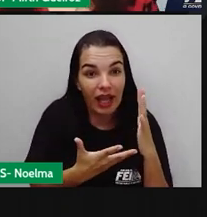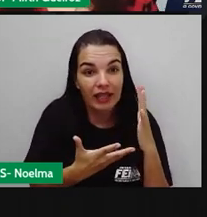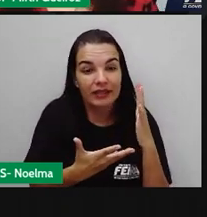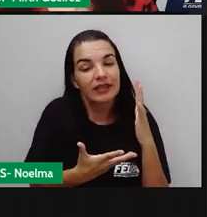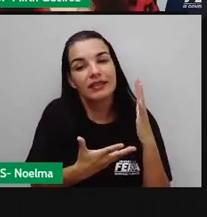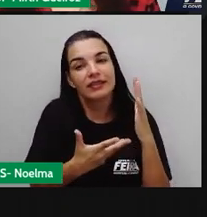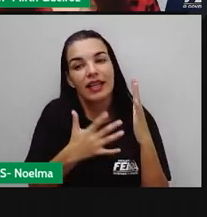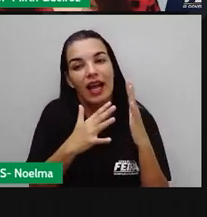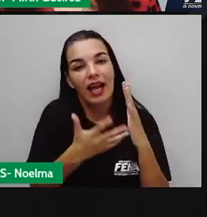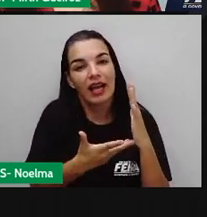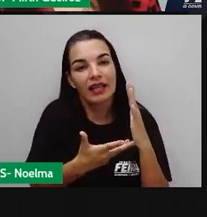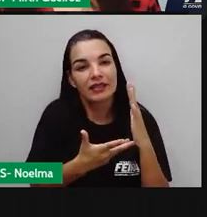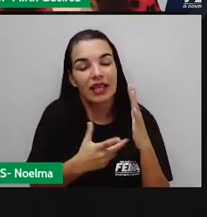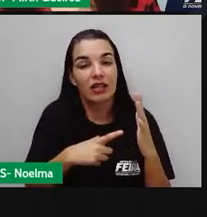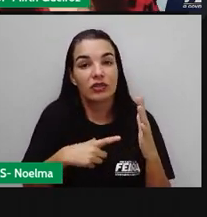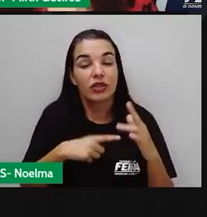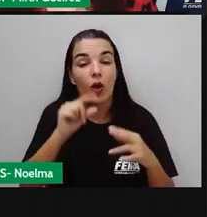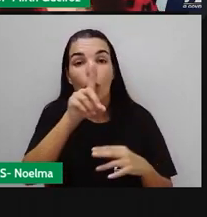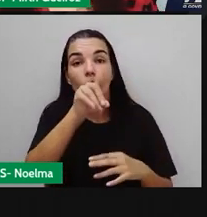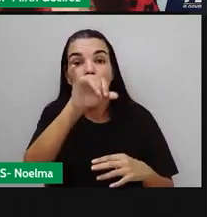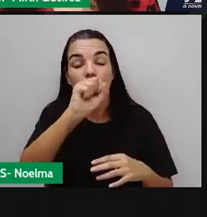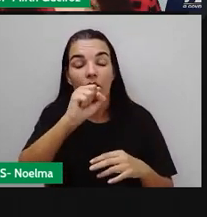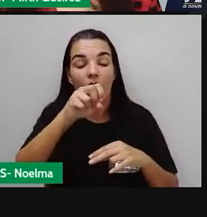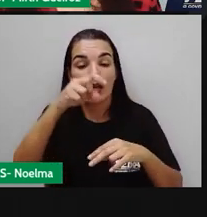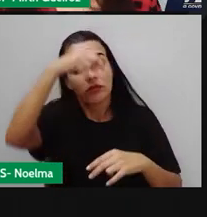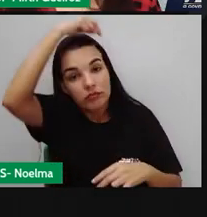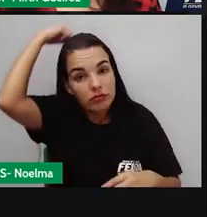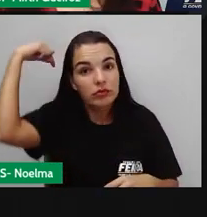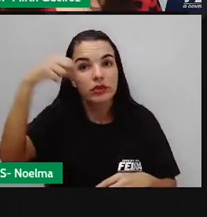24 de junho, que é o dia de São João.